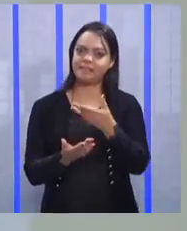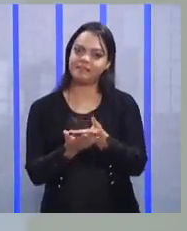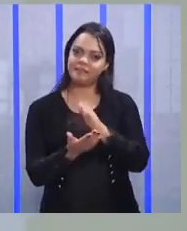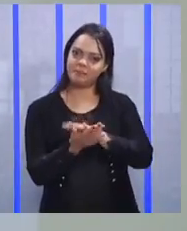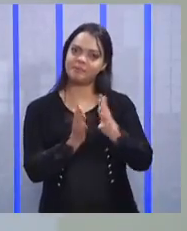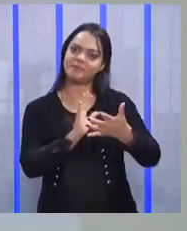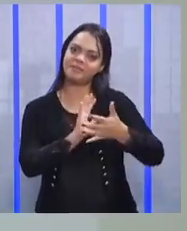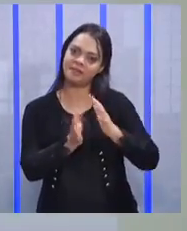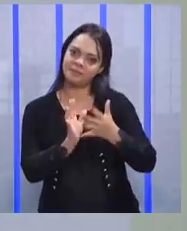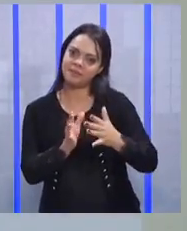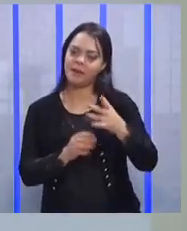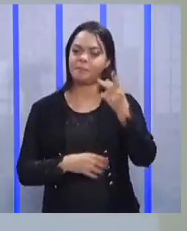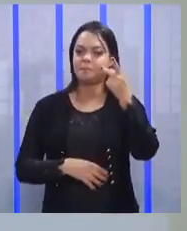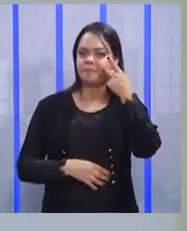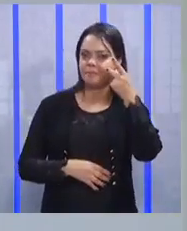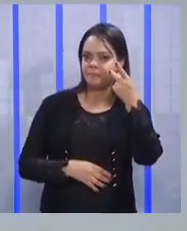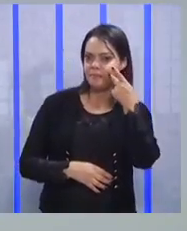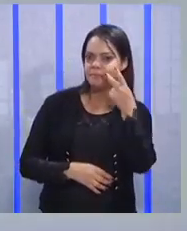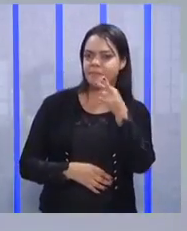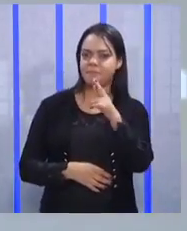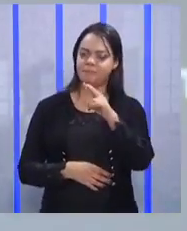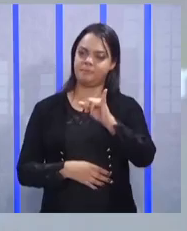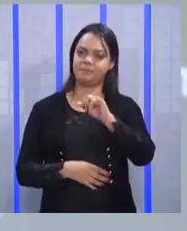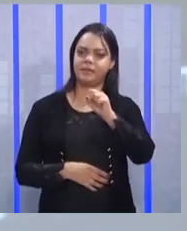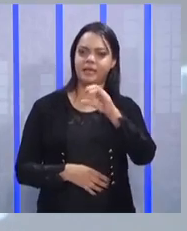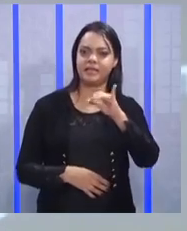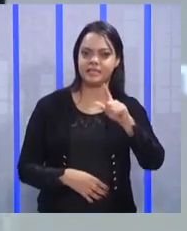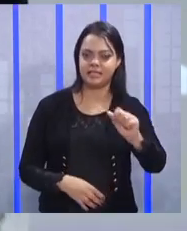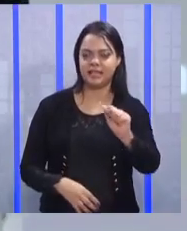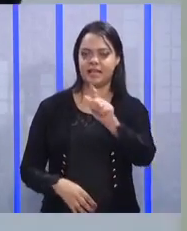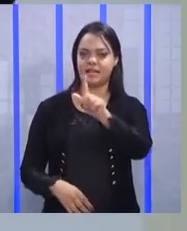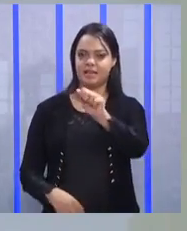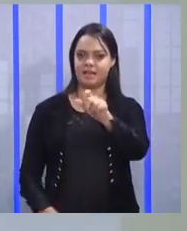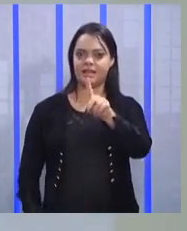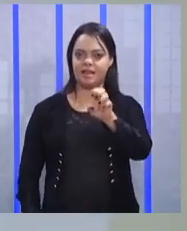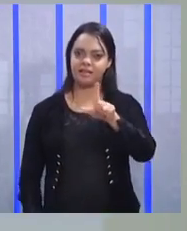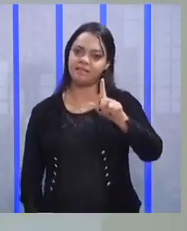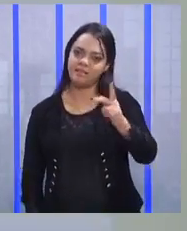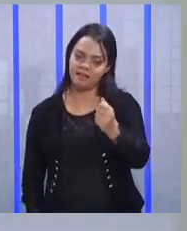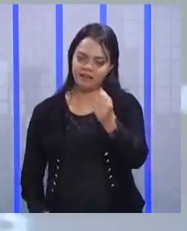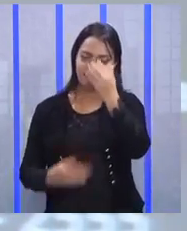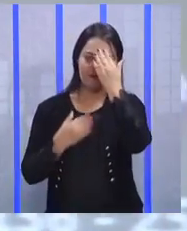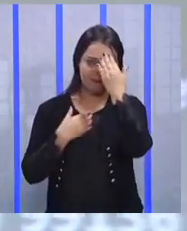Intérprete, libras, Priscila Gadelha. Muito obrigado.